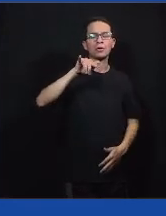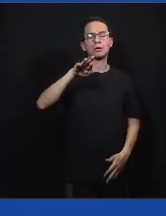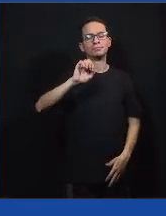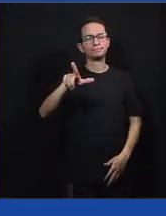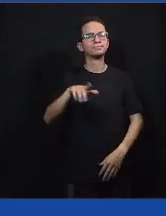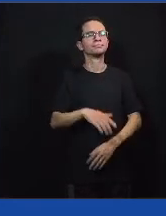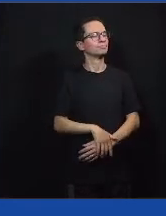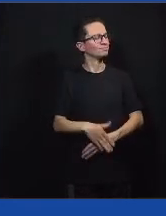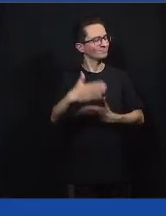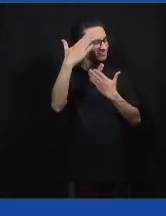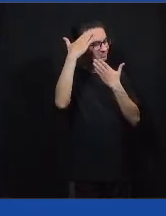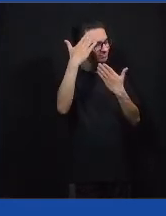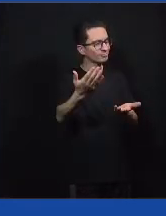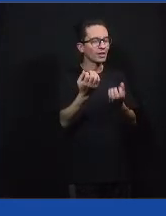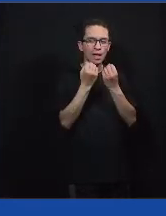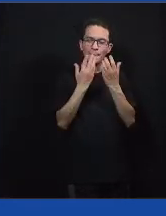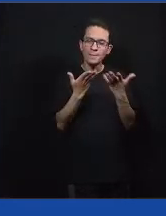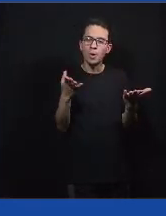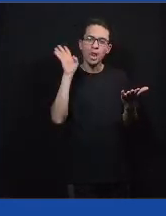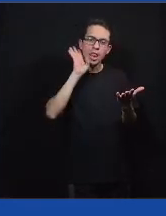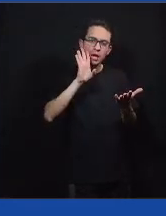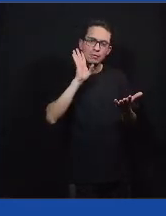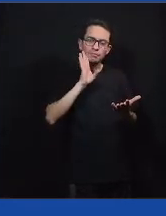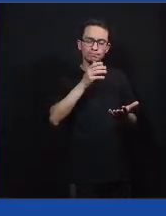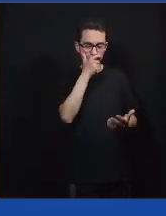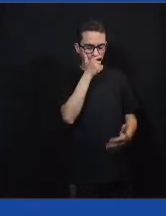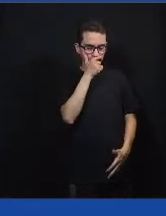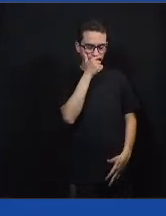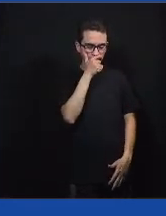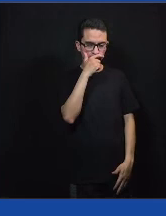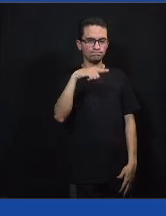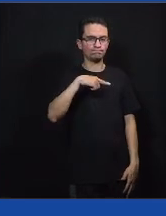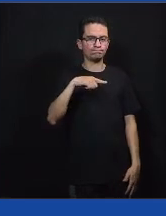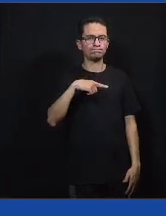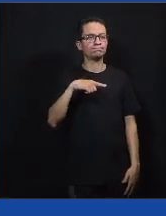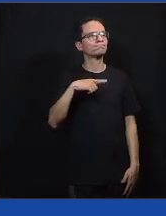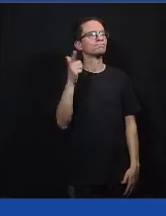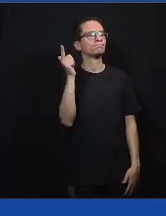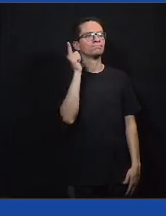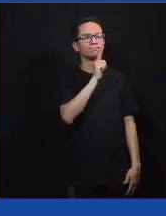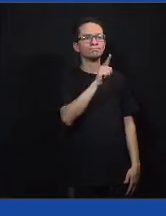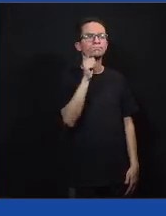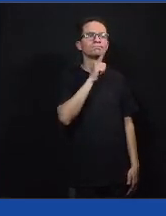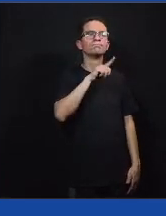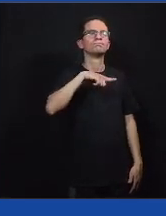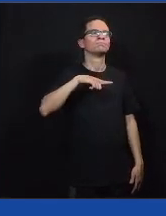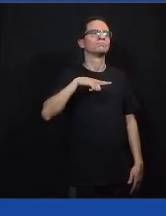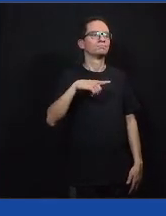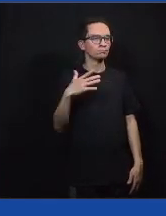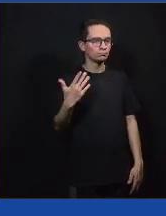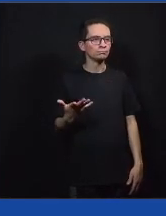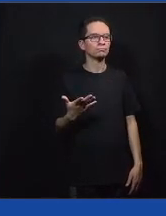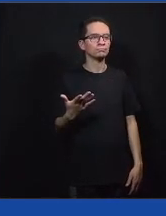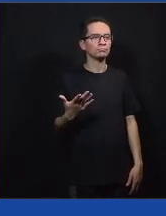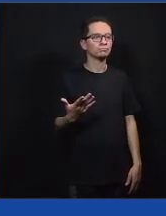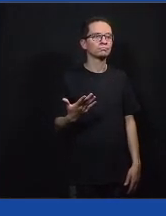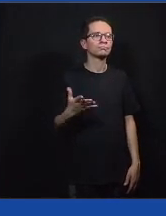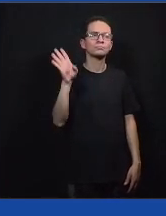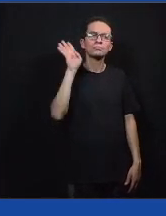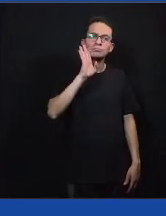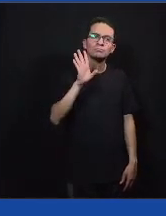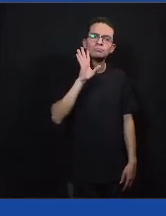Muito obrigado. Muito bom, muito legal. Eu fiquei agoniado com o tempo, porque daqui a pouco vem o pessoal de Cidades Democráticas. Fiquem por aí que vai ser muito legal.